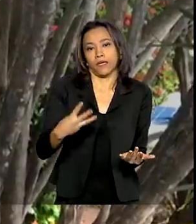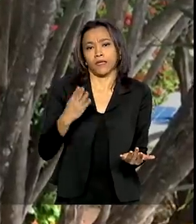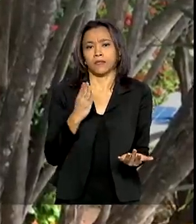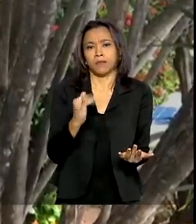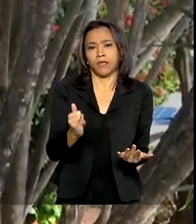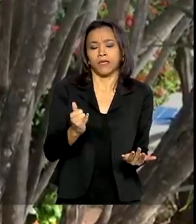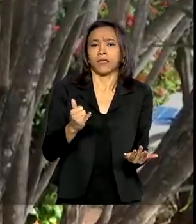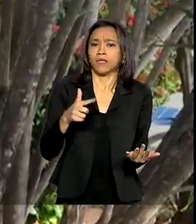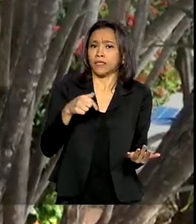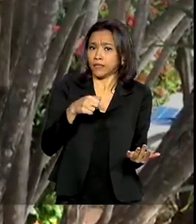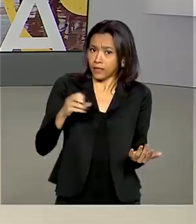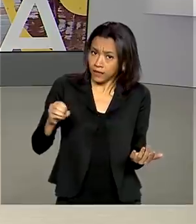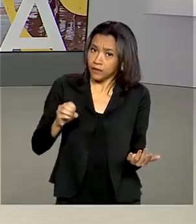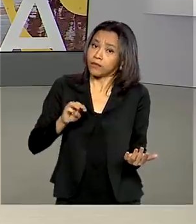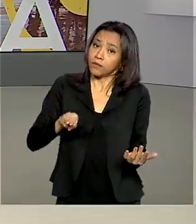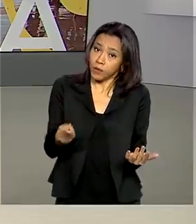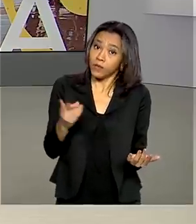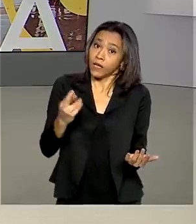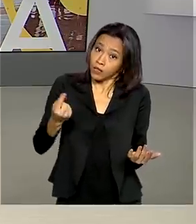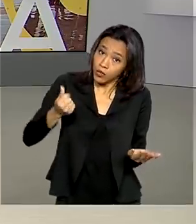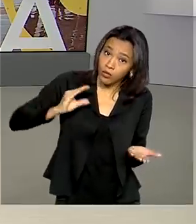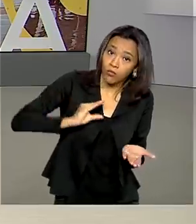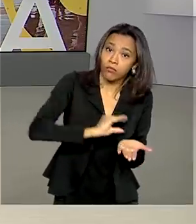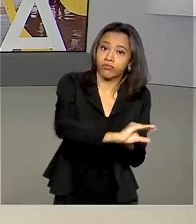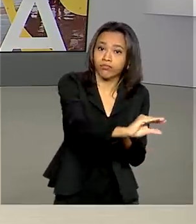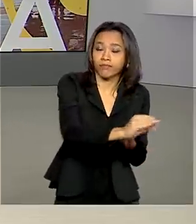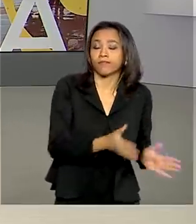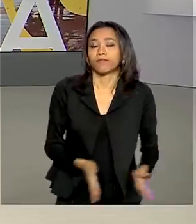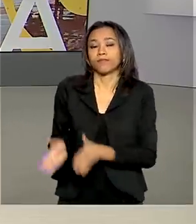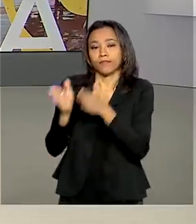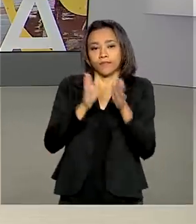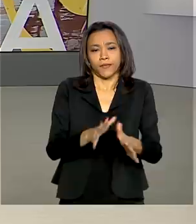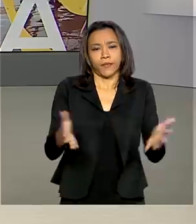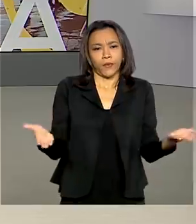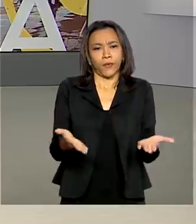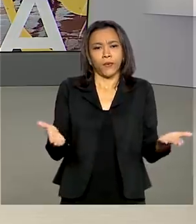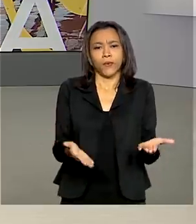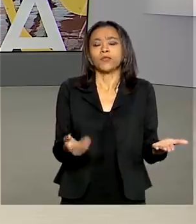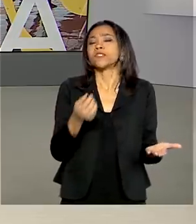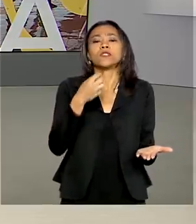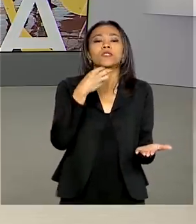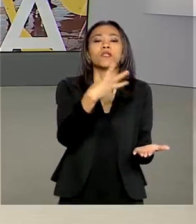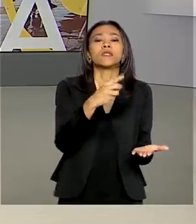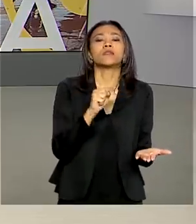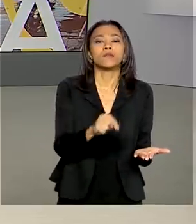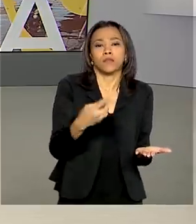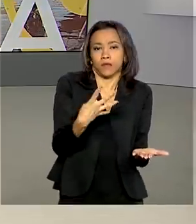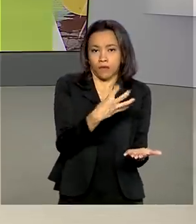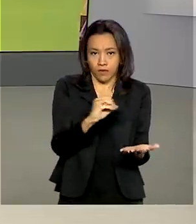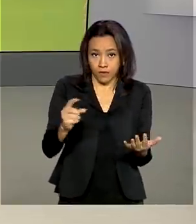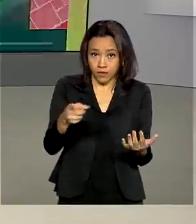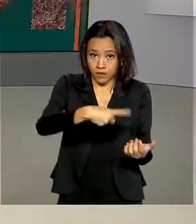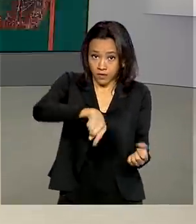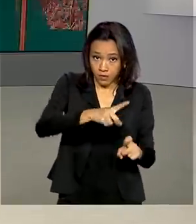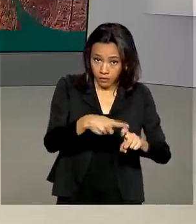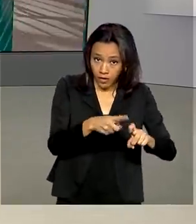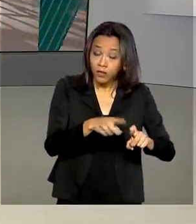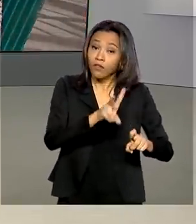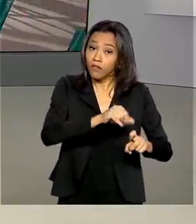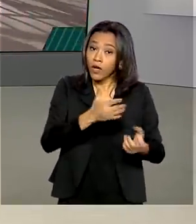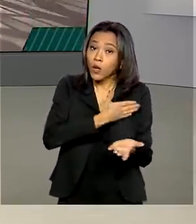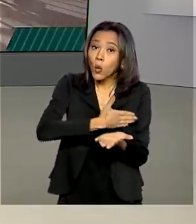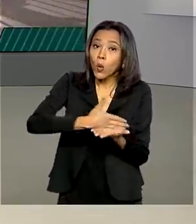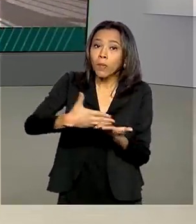bilhões. A partir de hoje, cerca de 3.400 médicos vão poder iniciar as atividades